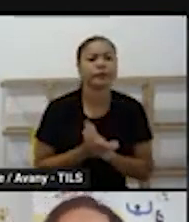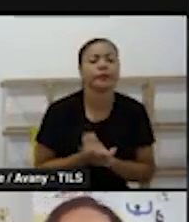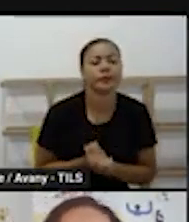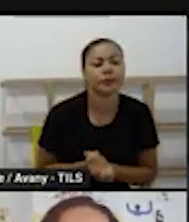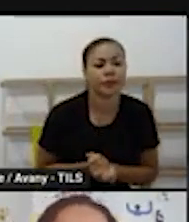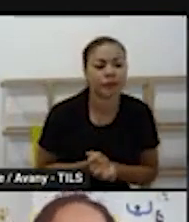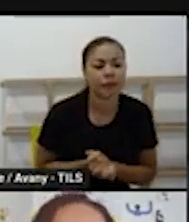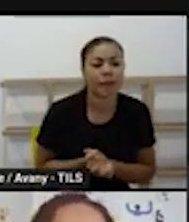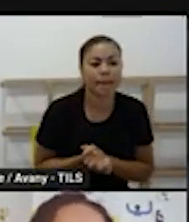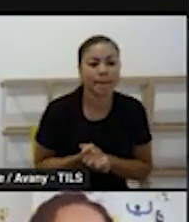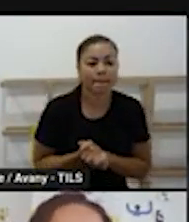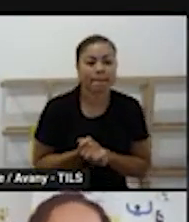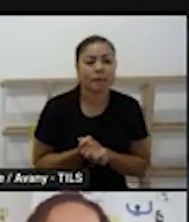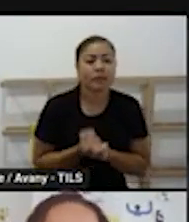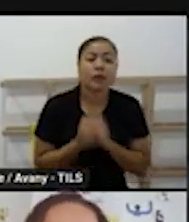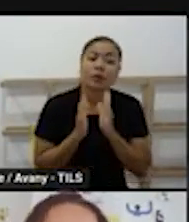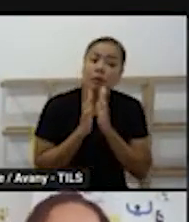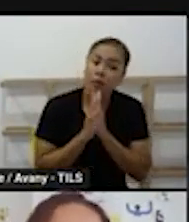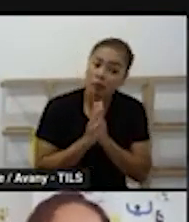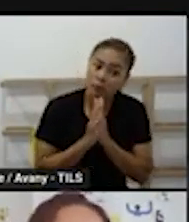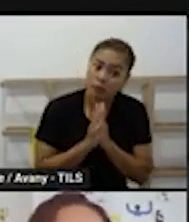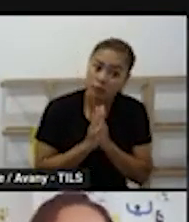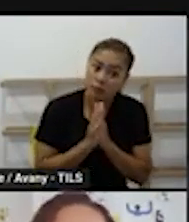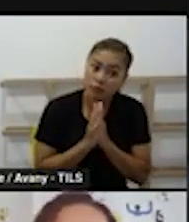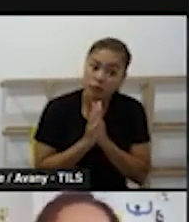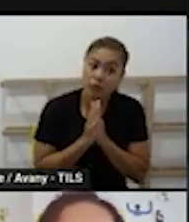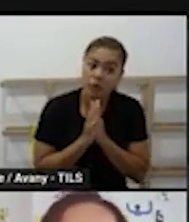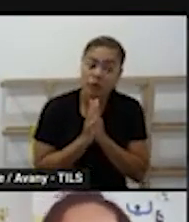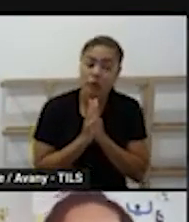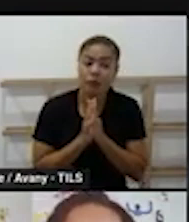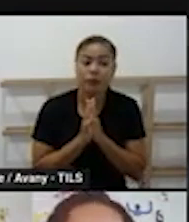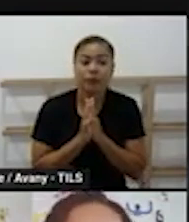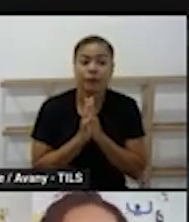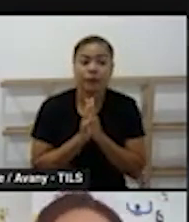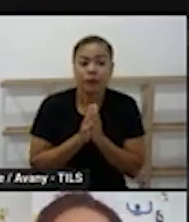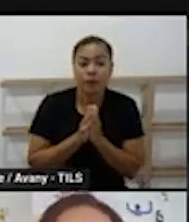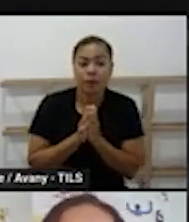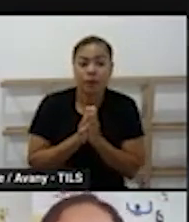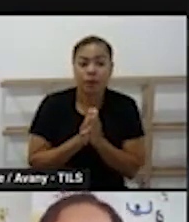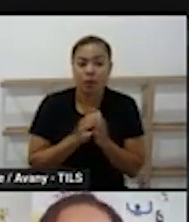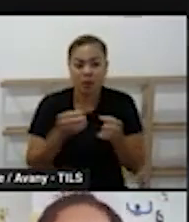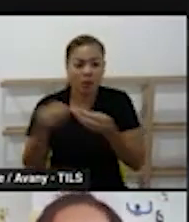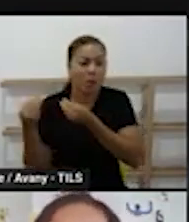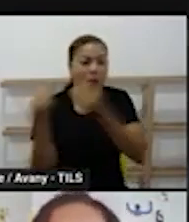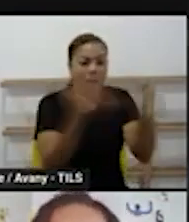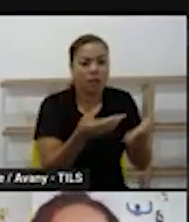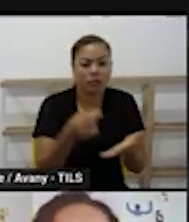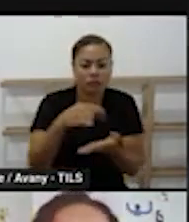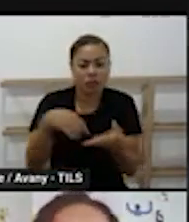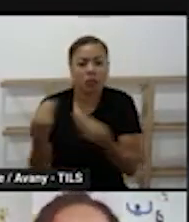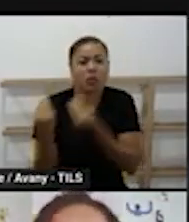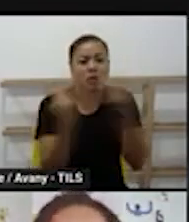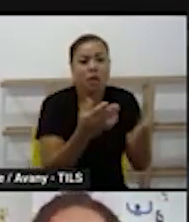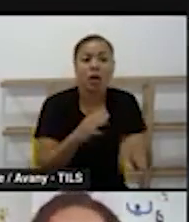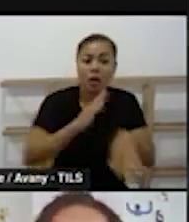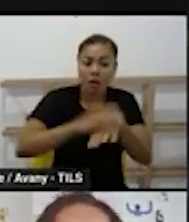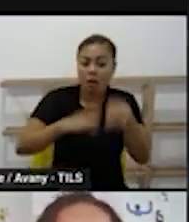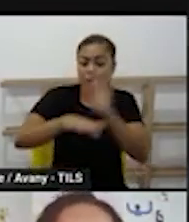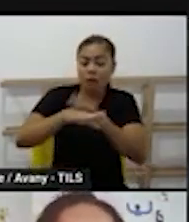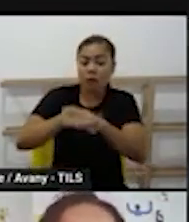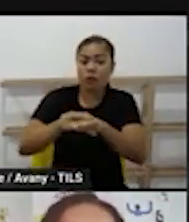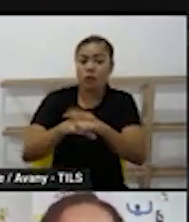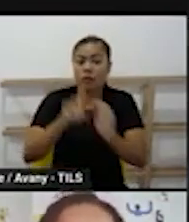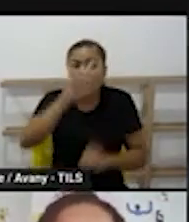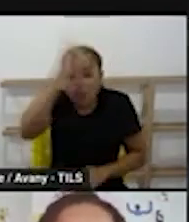bom então não tome isso aí como modelo que a educação infantil tá mandando pras escolas não porque vocês vão construir a rotina de vocês de